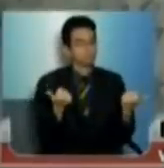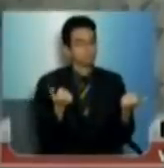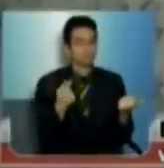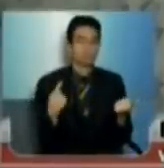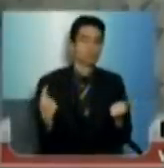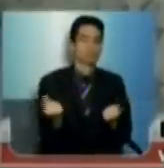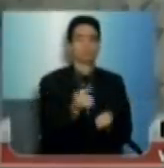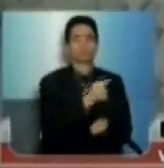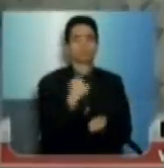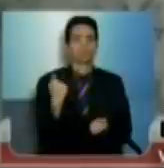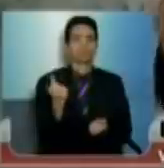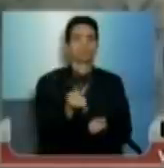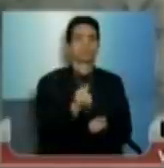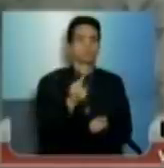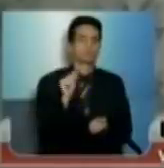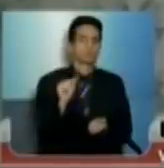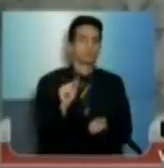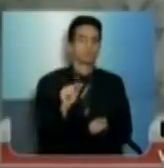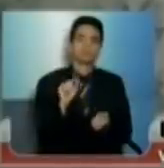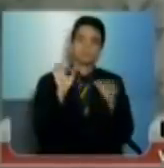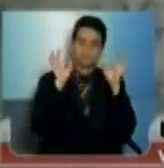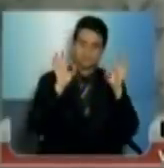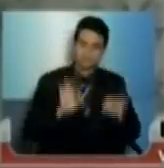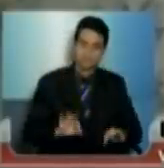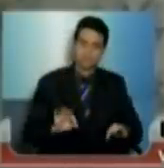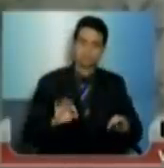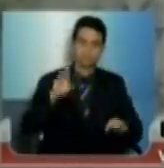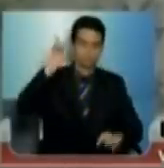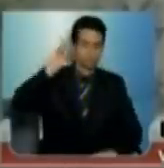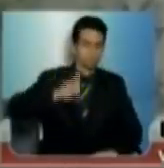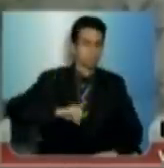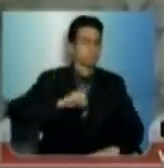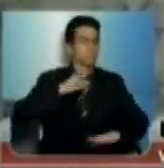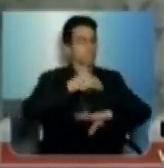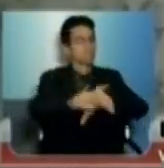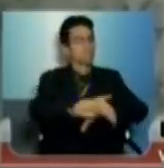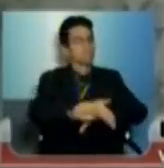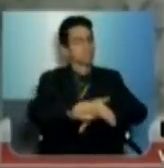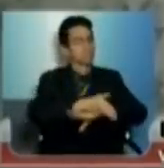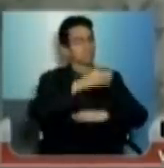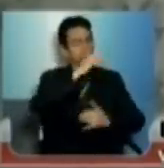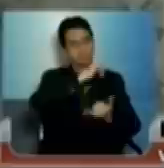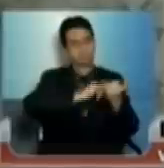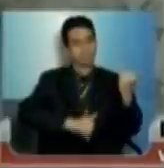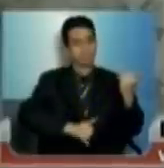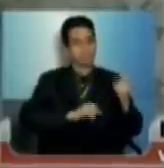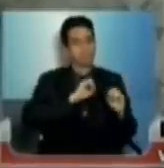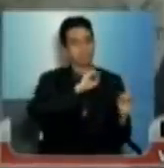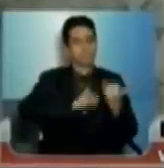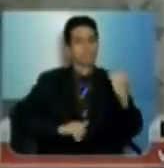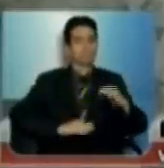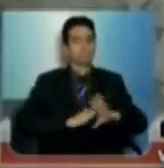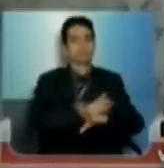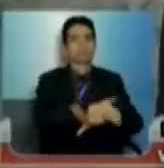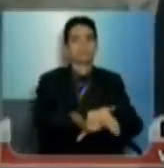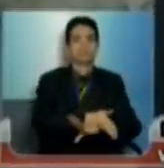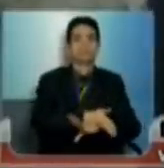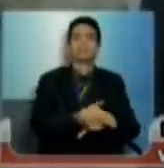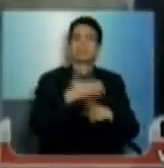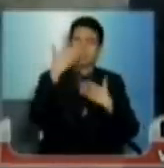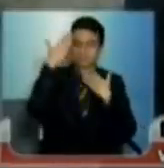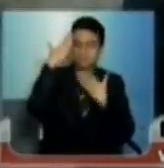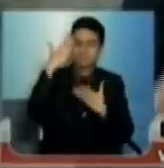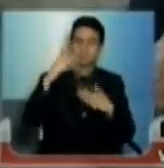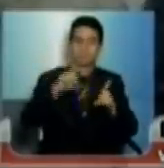que nós lutamos tanto para garantir o direito à meia entrada aos profissionais da educação. Então, faço um